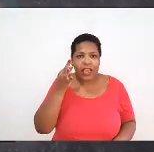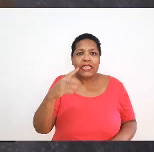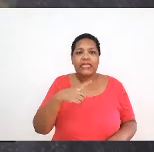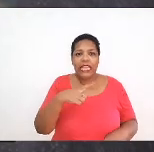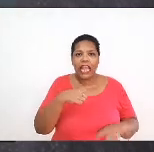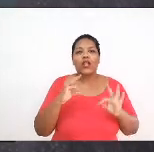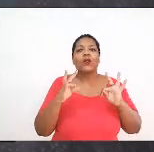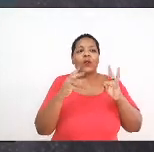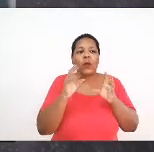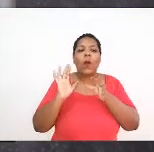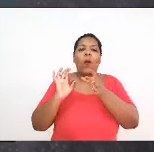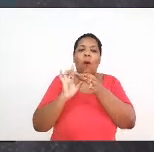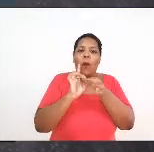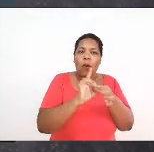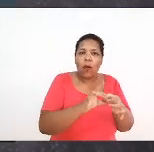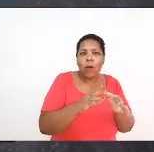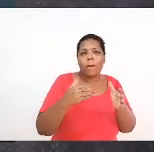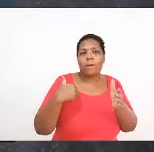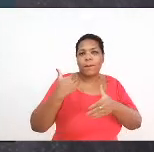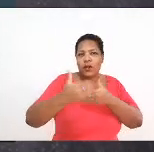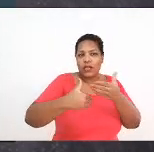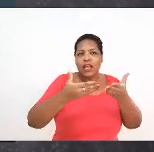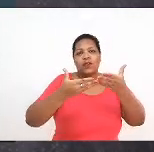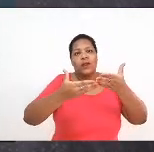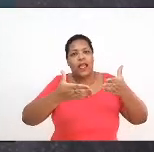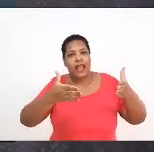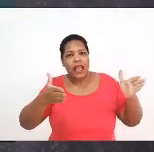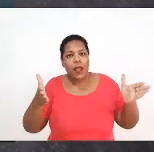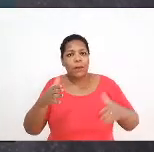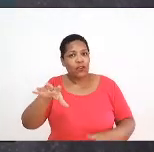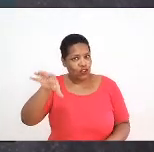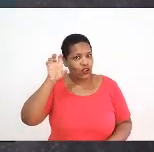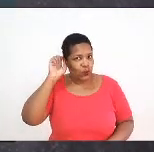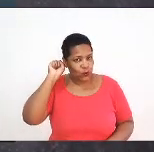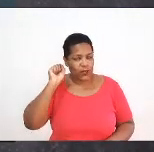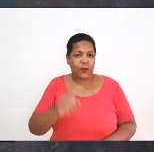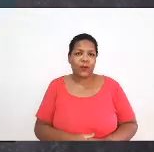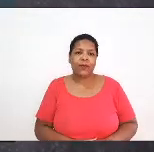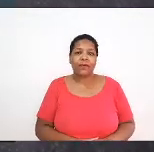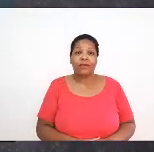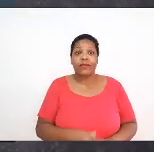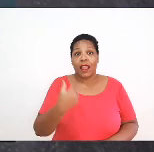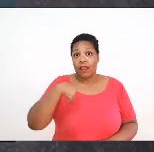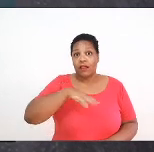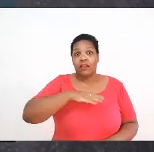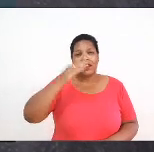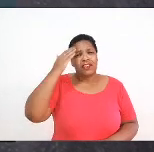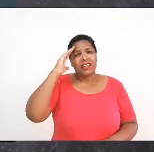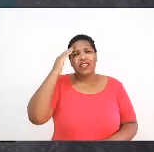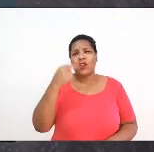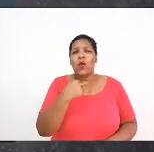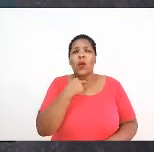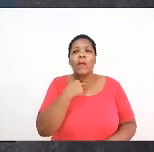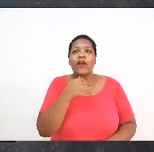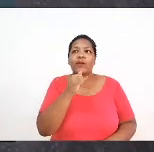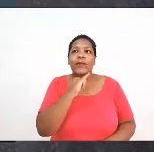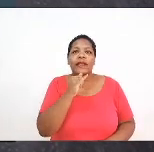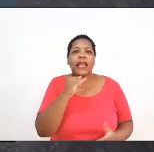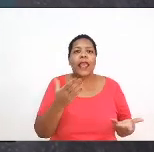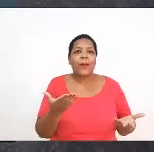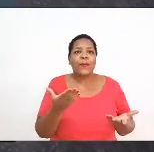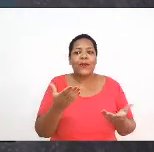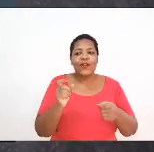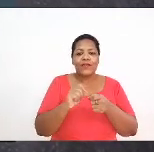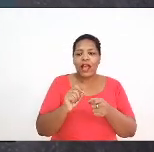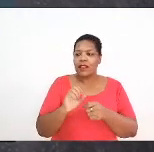veio desse processo amplo de escuta. Nós entendemos que não é possível fazer nada sem isso,